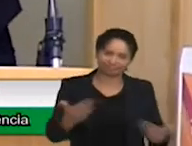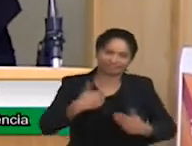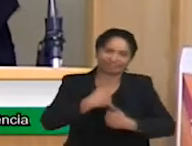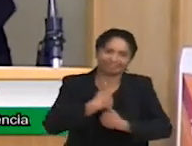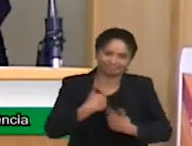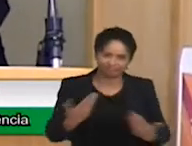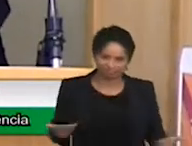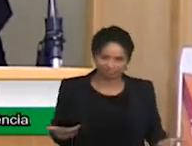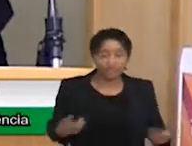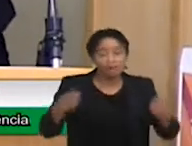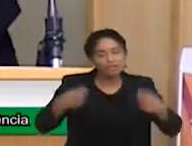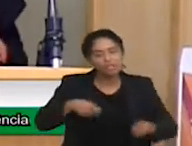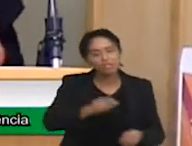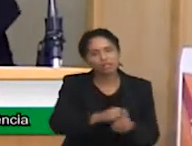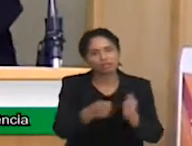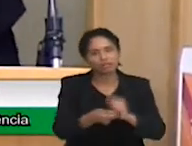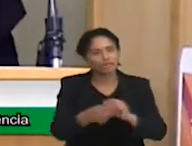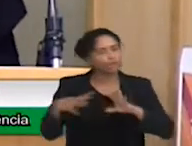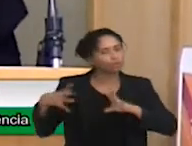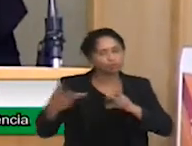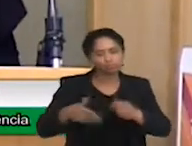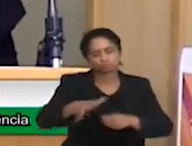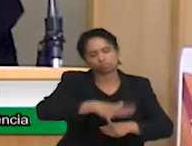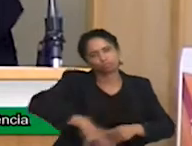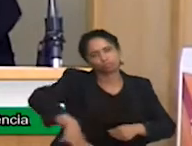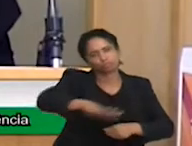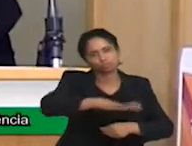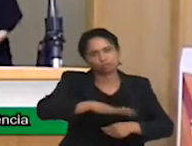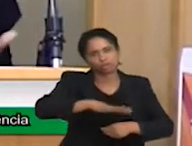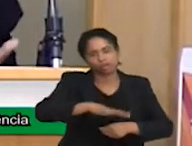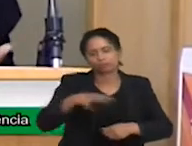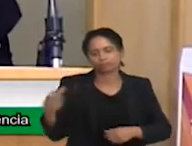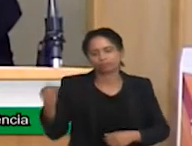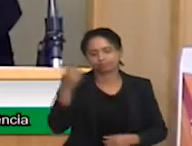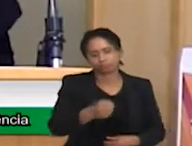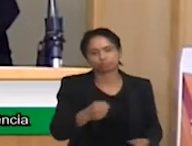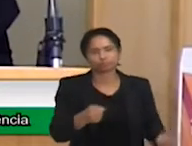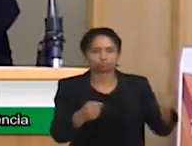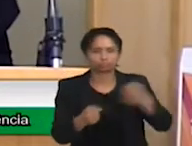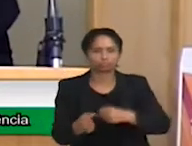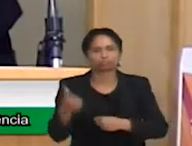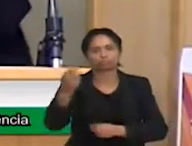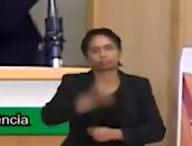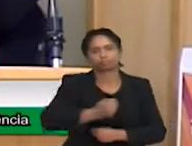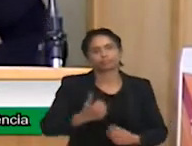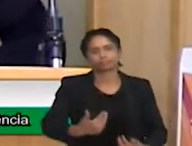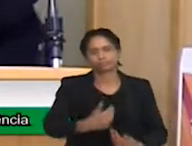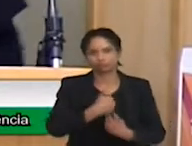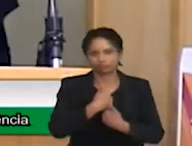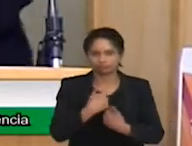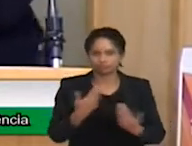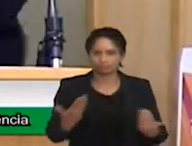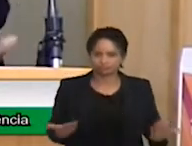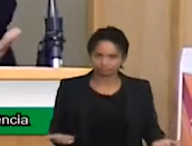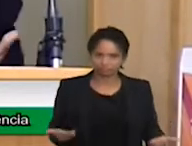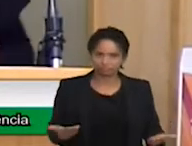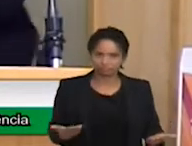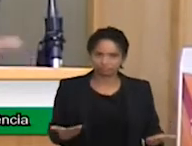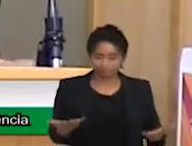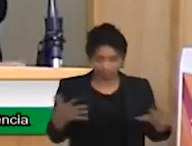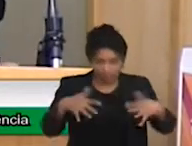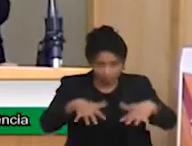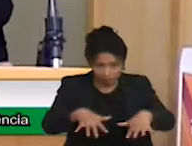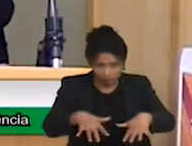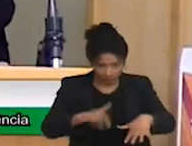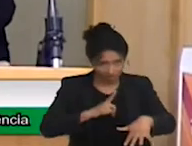porque enquanto a gente estiver tendo que falar de inclusão, é porque ela não está acontecendo. Porque o dia que ela for real, a gente